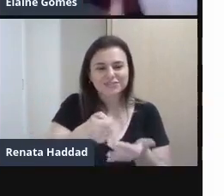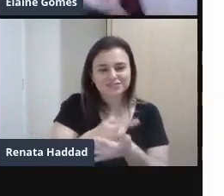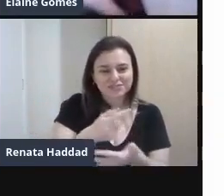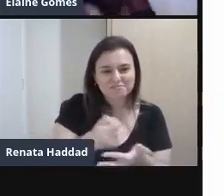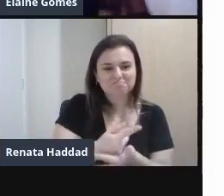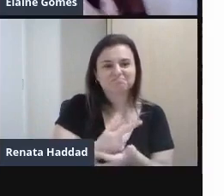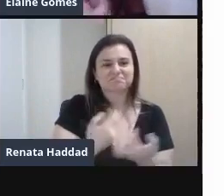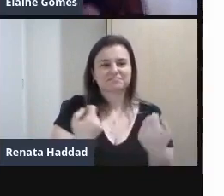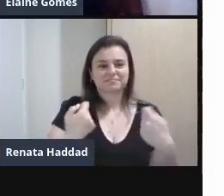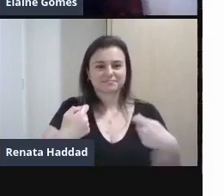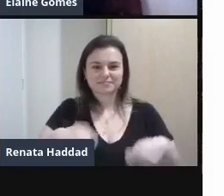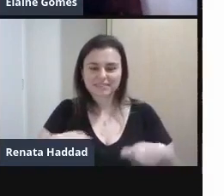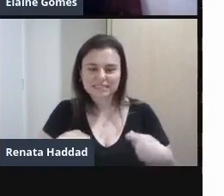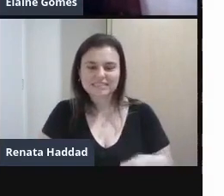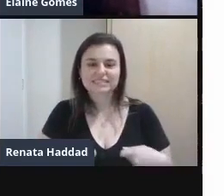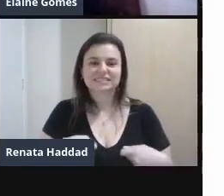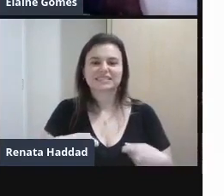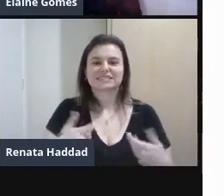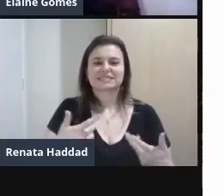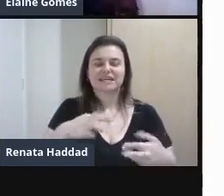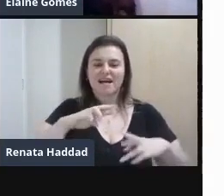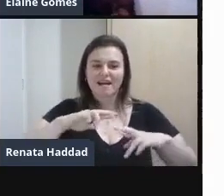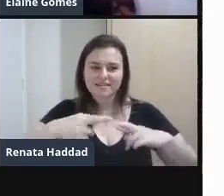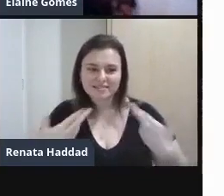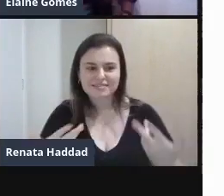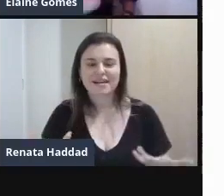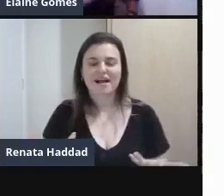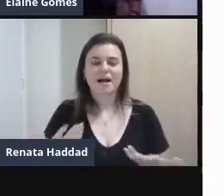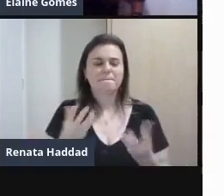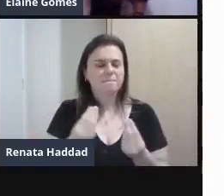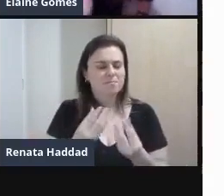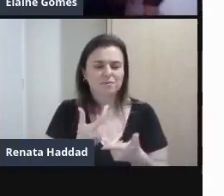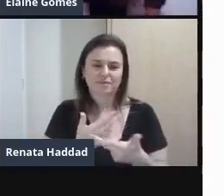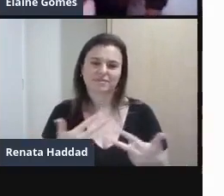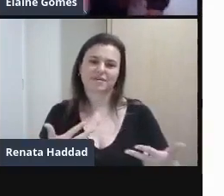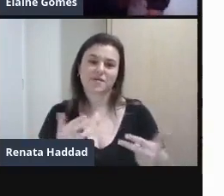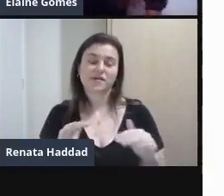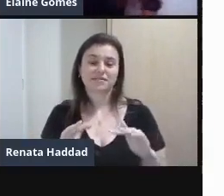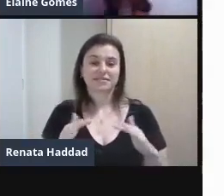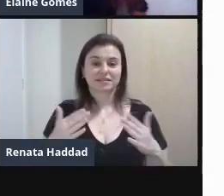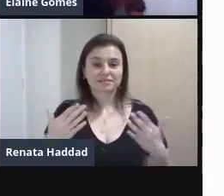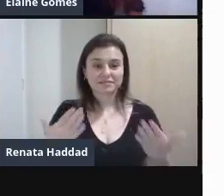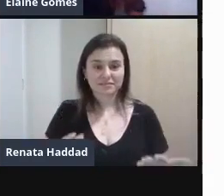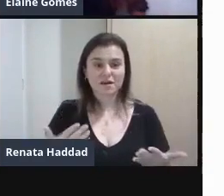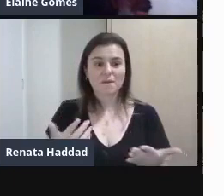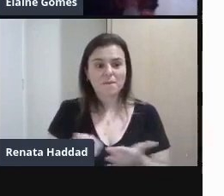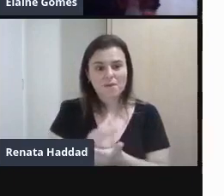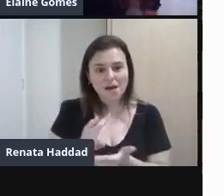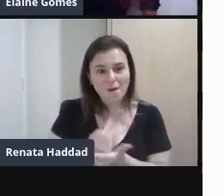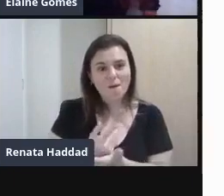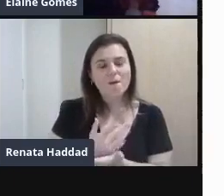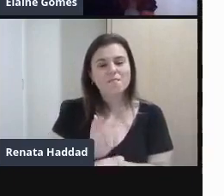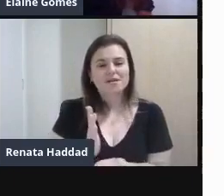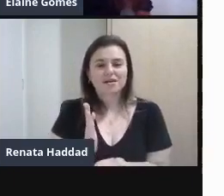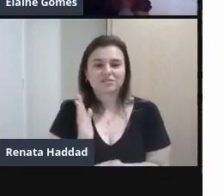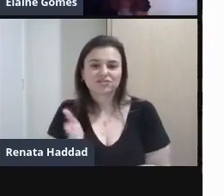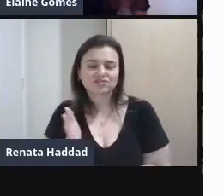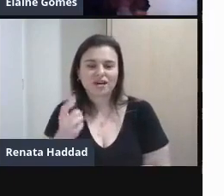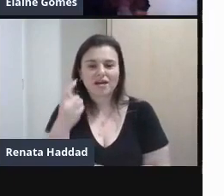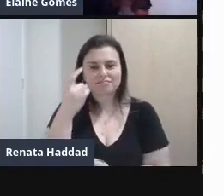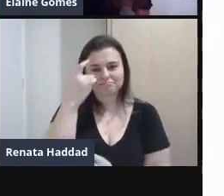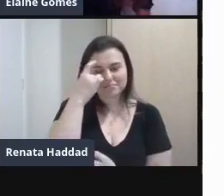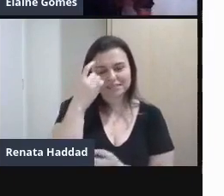Precisa Reciclar Muitas vezes Então esse consumismo Já vinha também Sendo trabalhado Lá com a